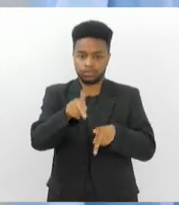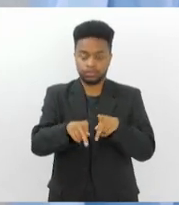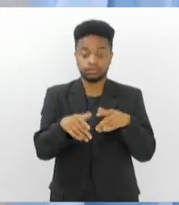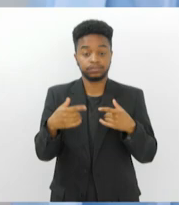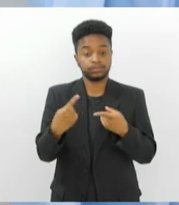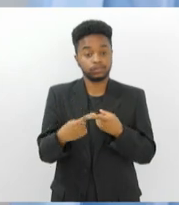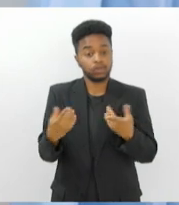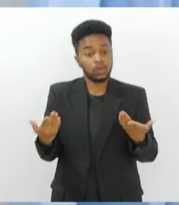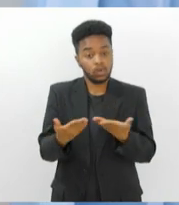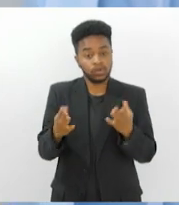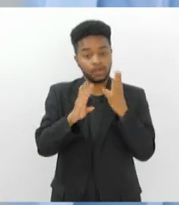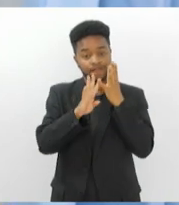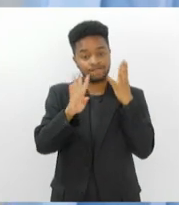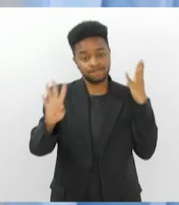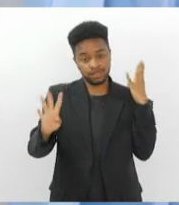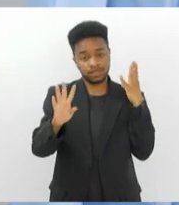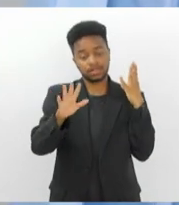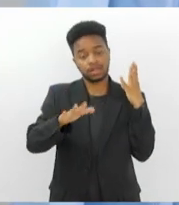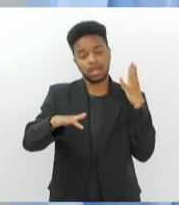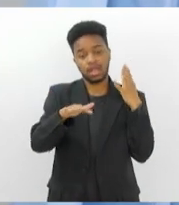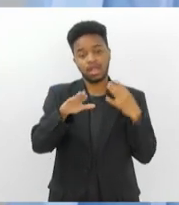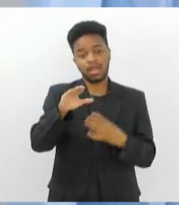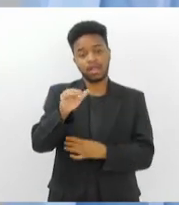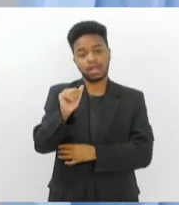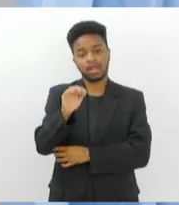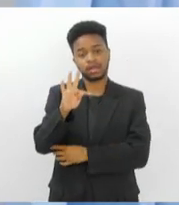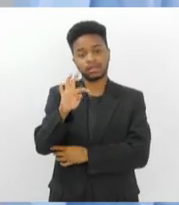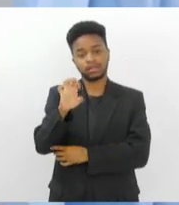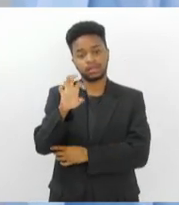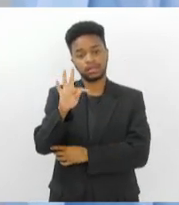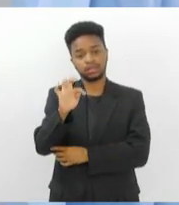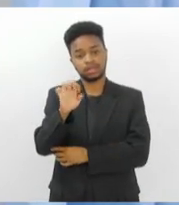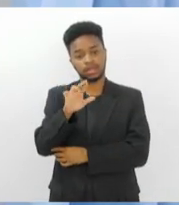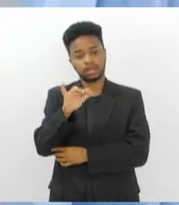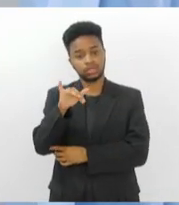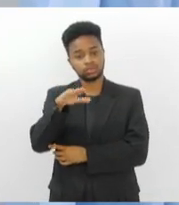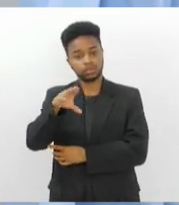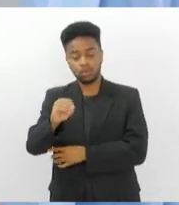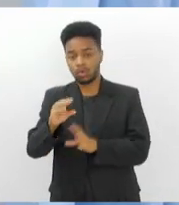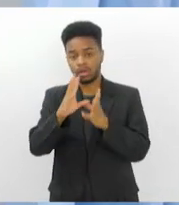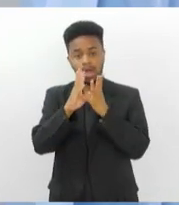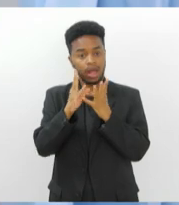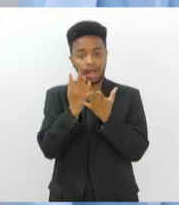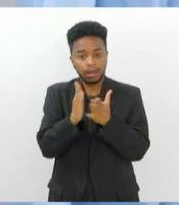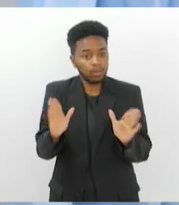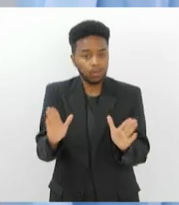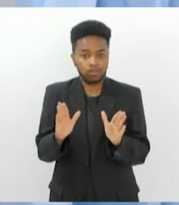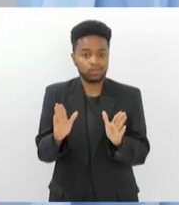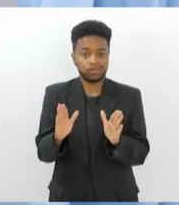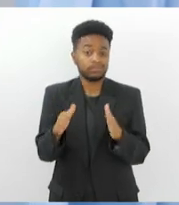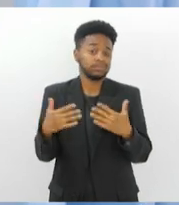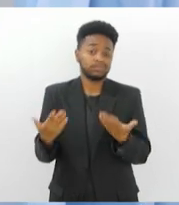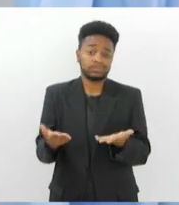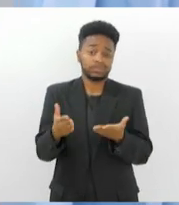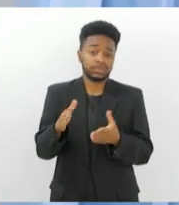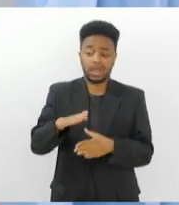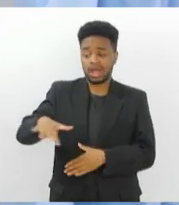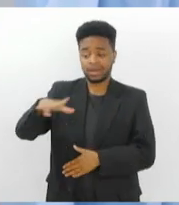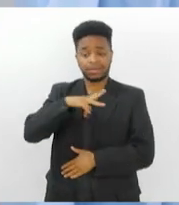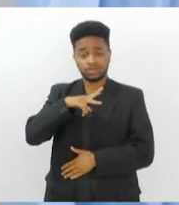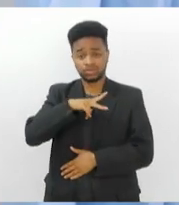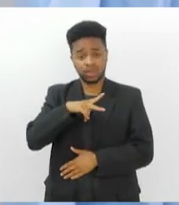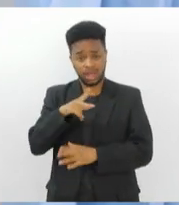Hoje a nossa fila de cateterismo e de angioplastia está zerada no governo do estado. Algo que nem na rede privada está.